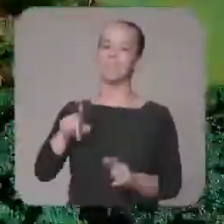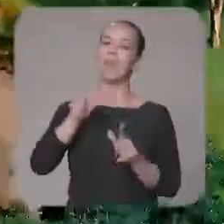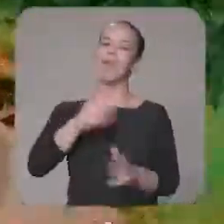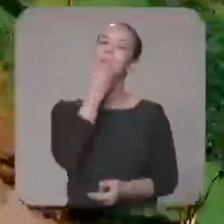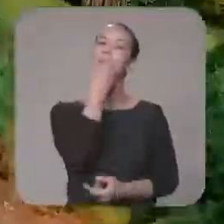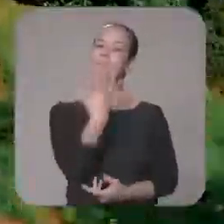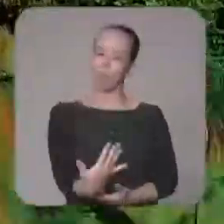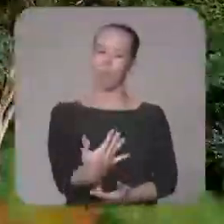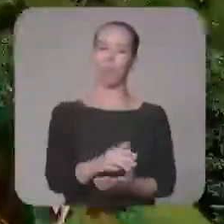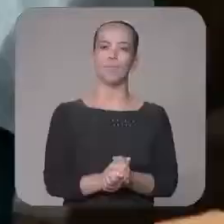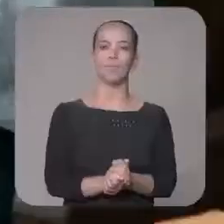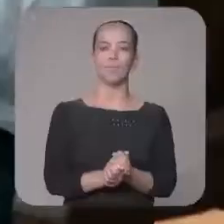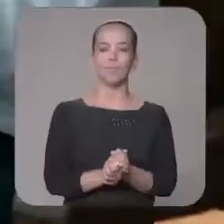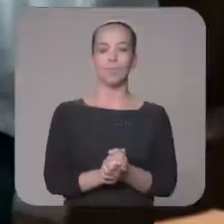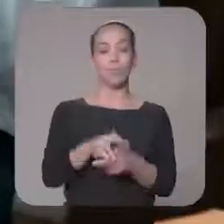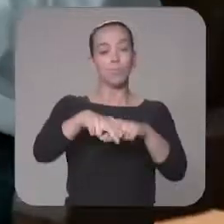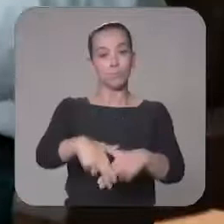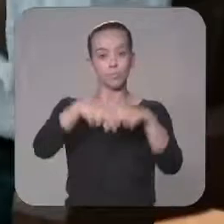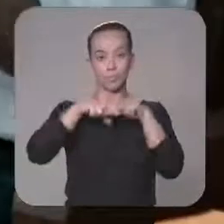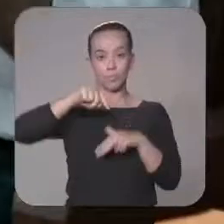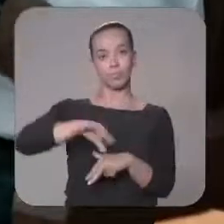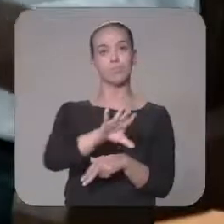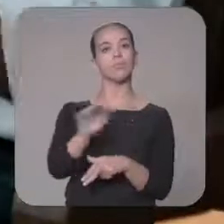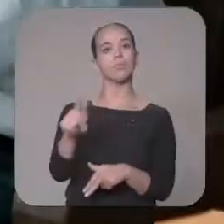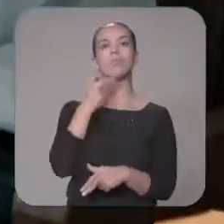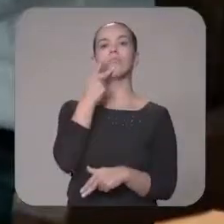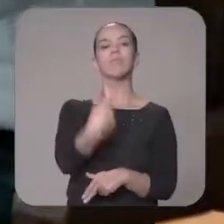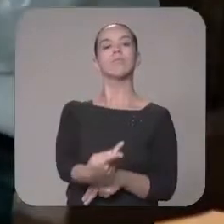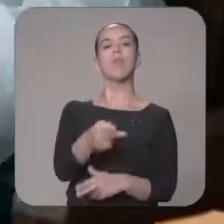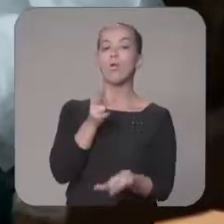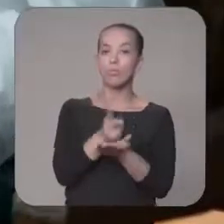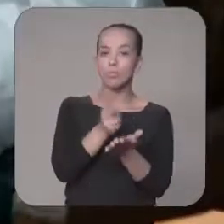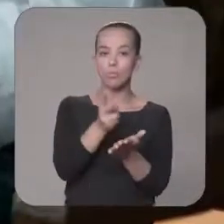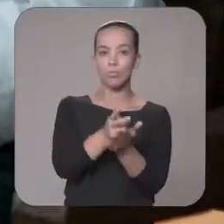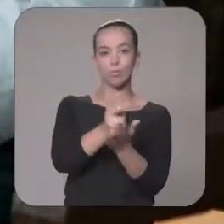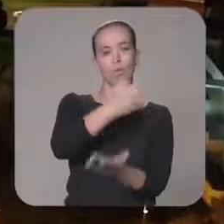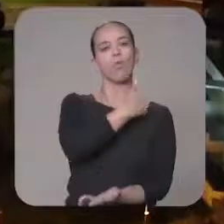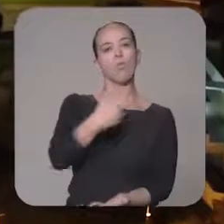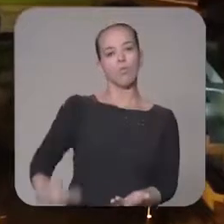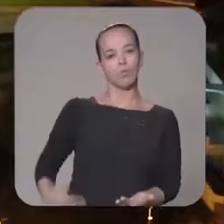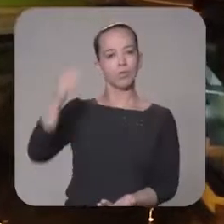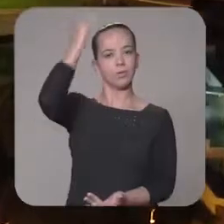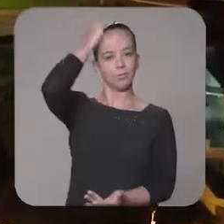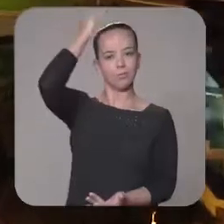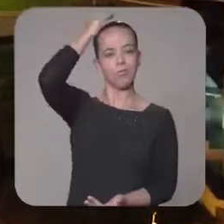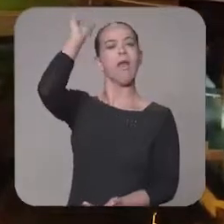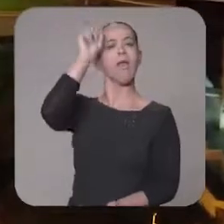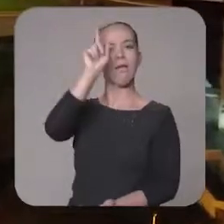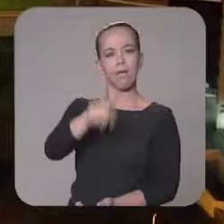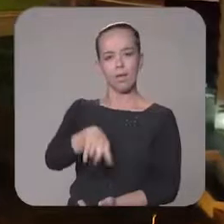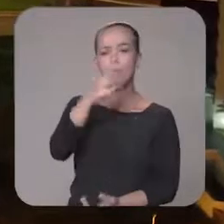ponto sem discussão. Por isso, Campo Grande diz, a continuidade do governador Reinaldo